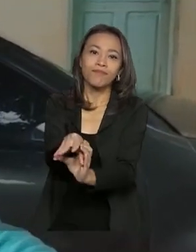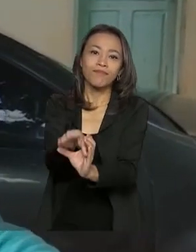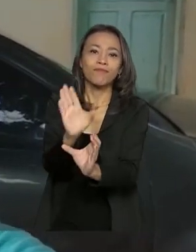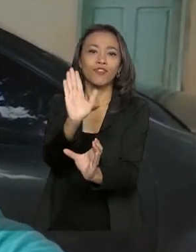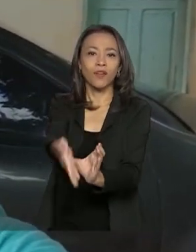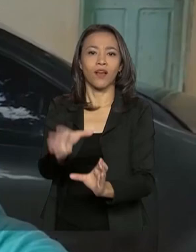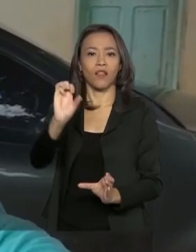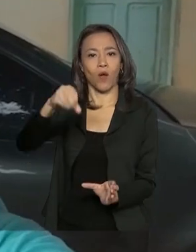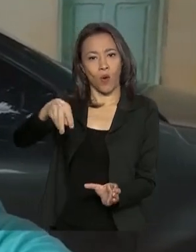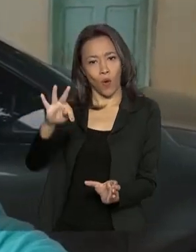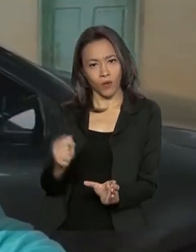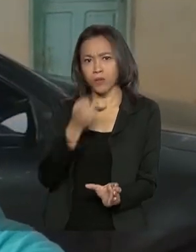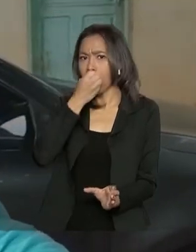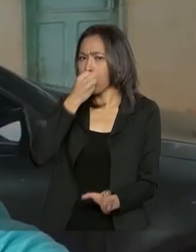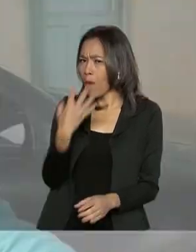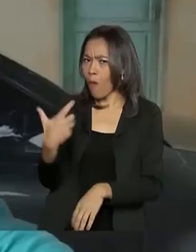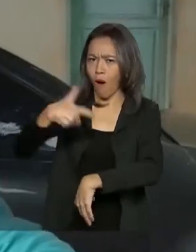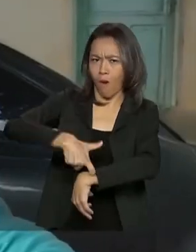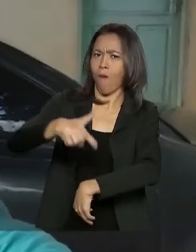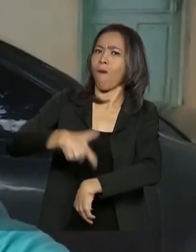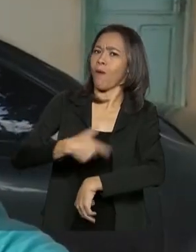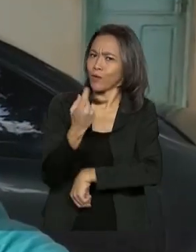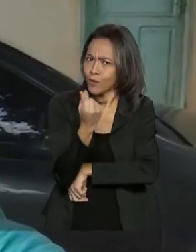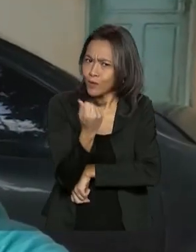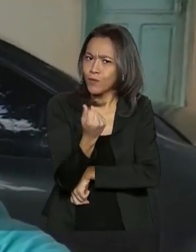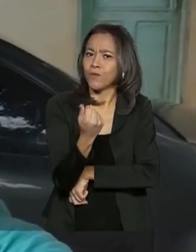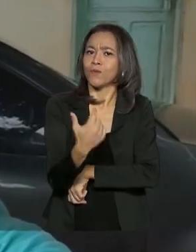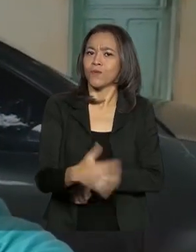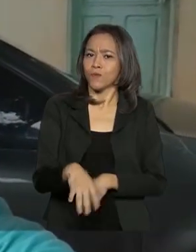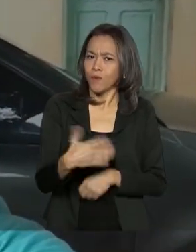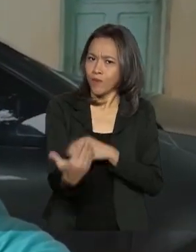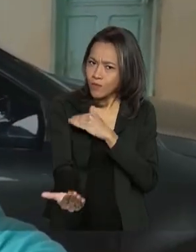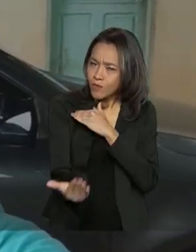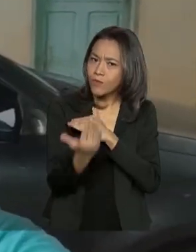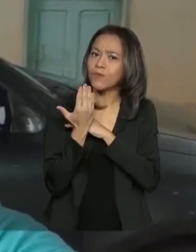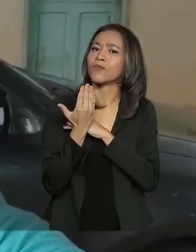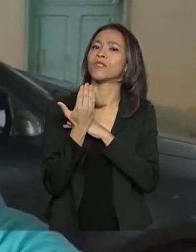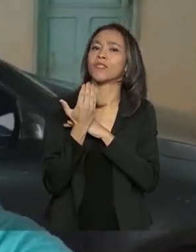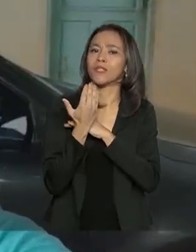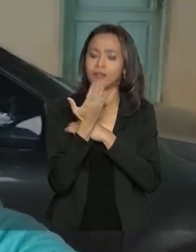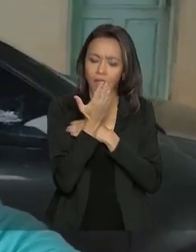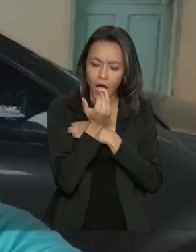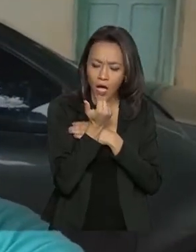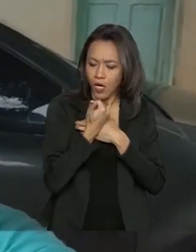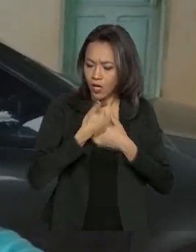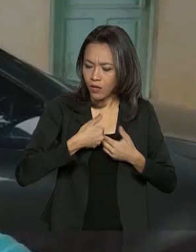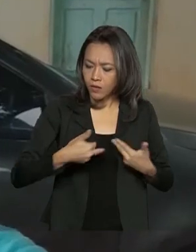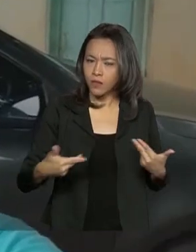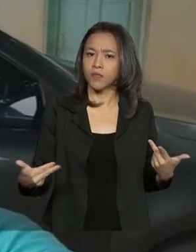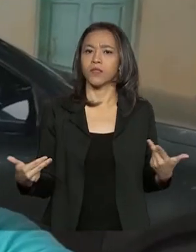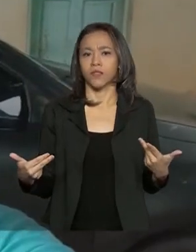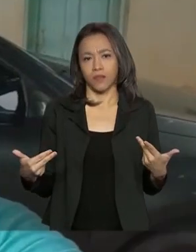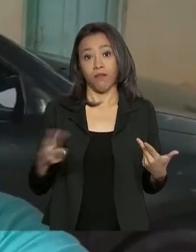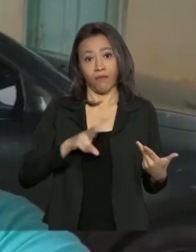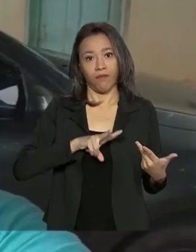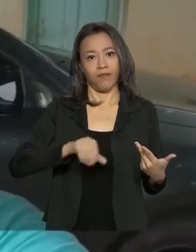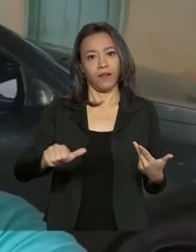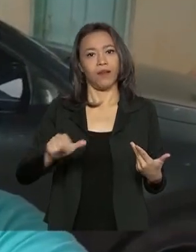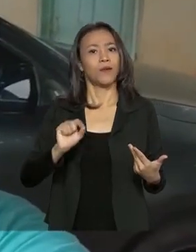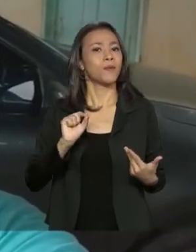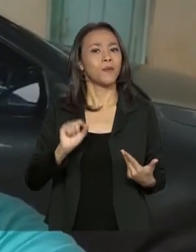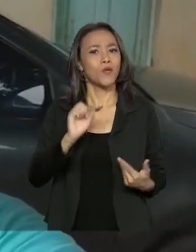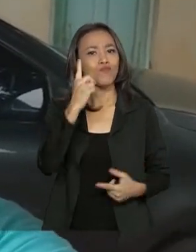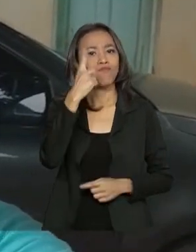Esse dinheiro veio numa boa hora, ajudou muito na nossa alimentação, pois já vai fazer